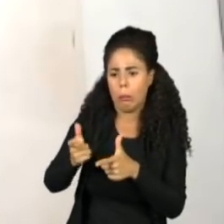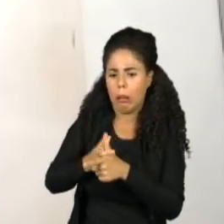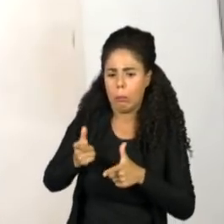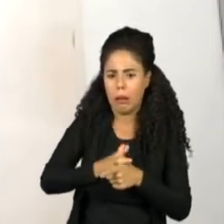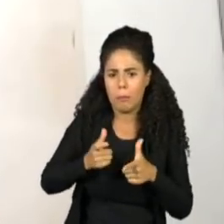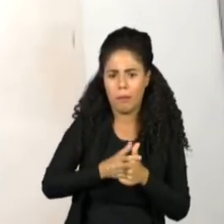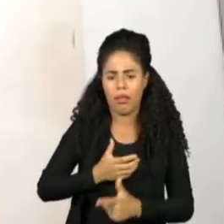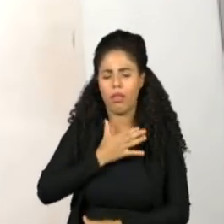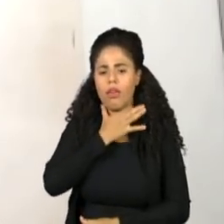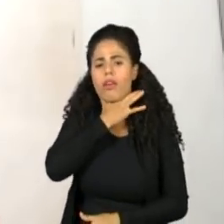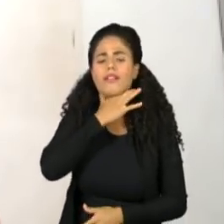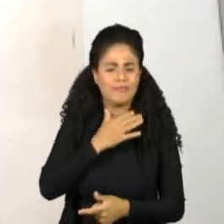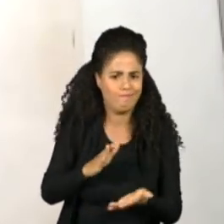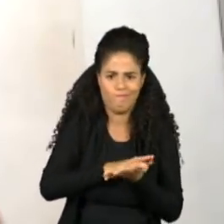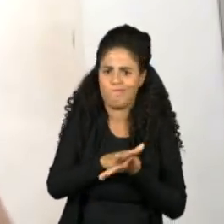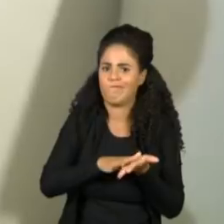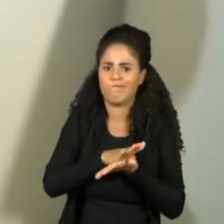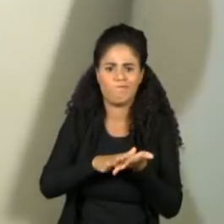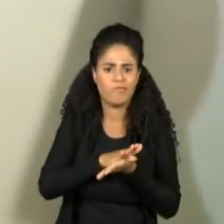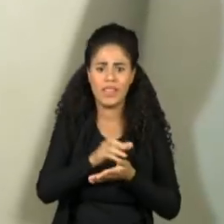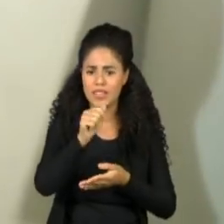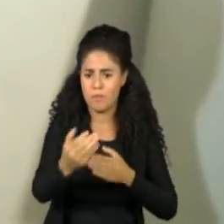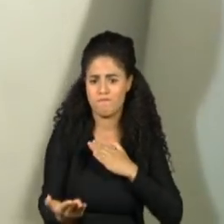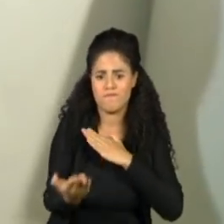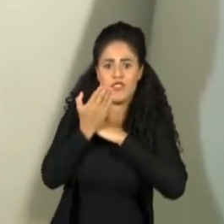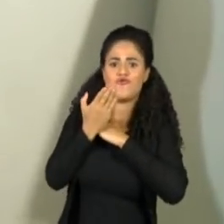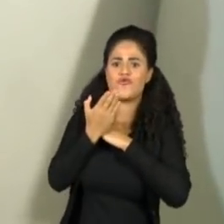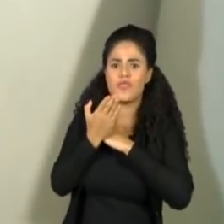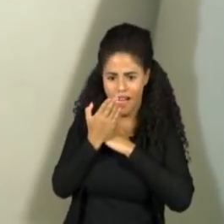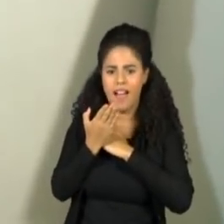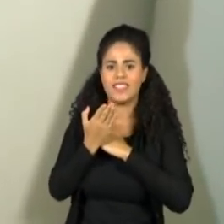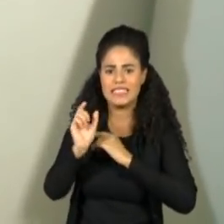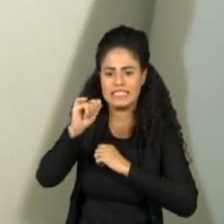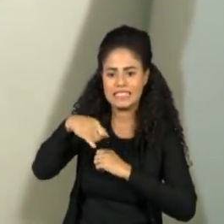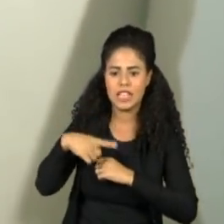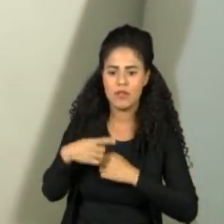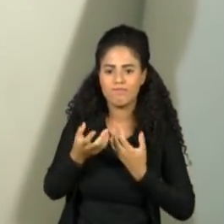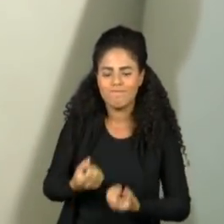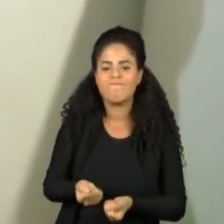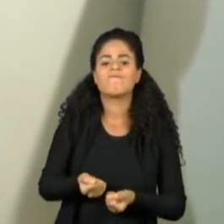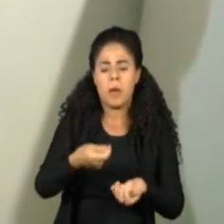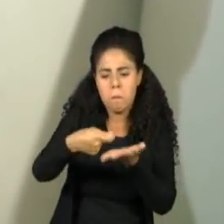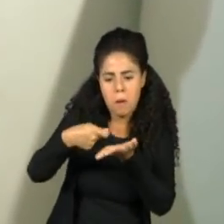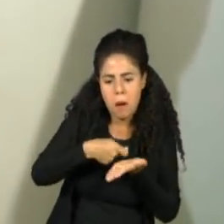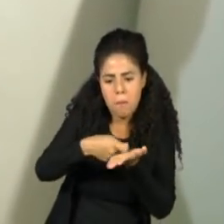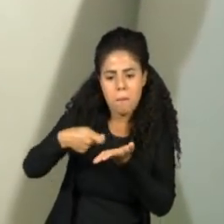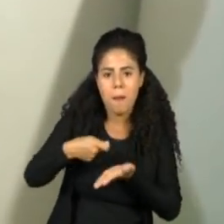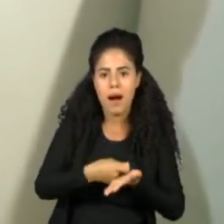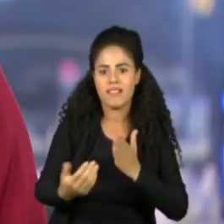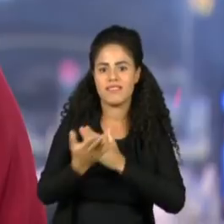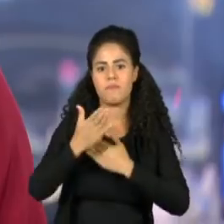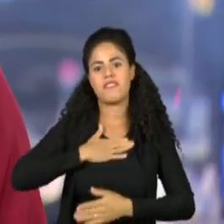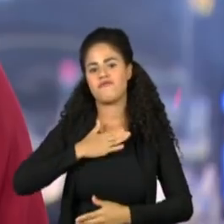Então, eu falo que foi anjos que me ajudaram a pagar minhas contas.